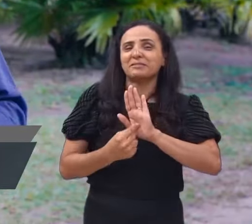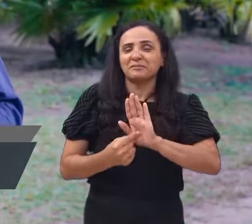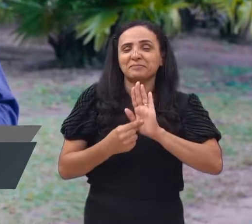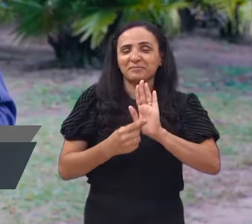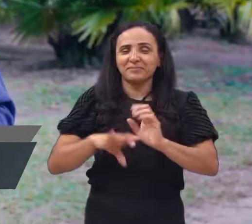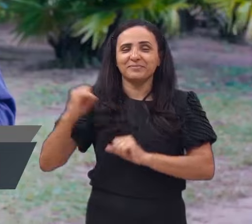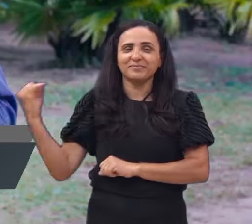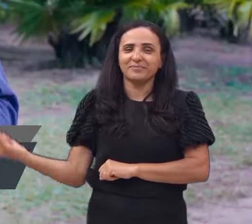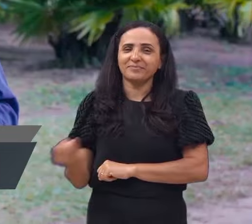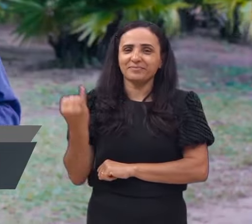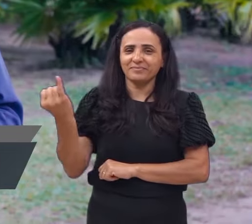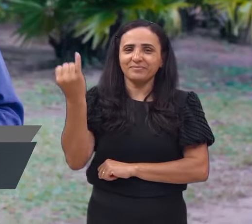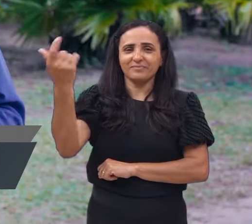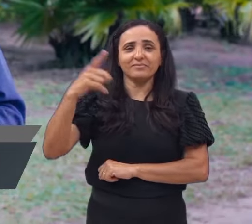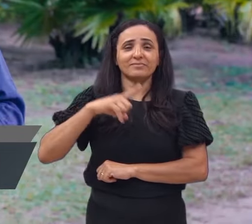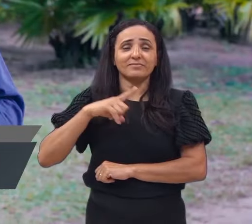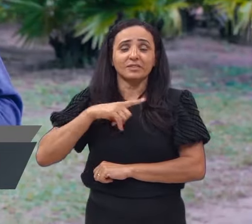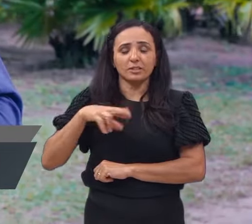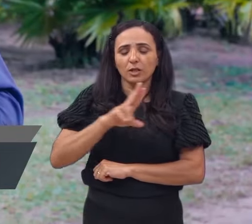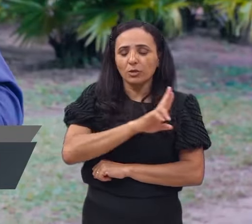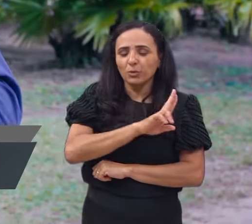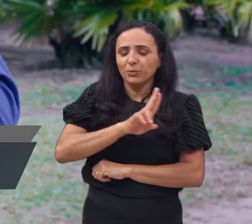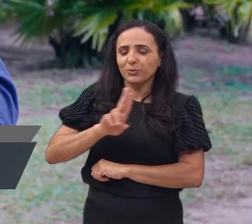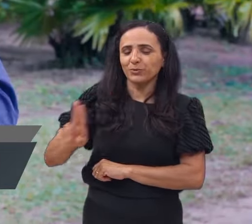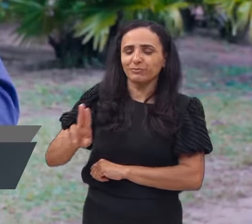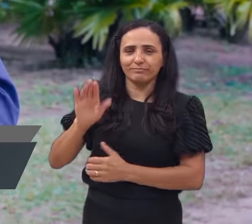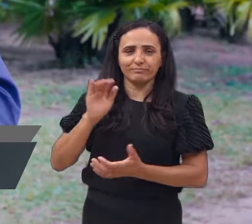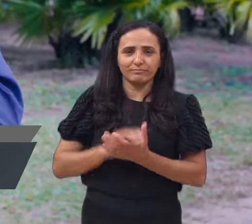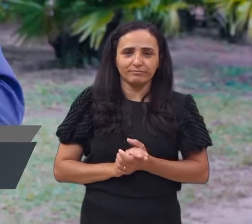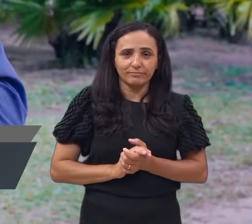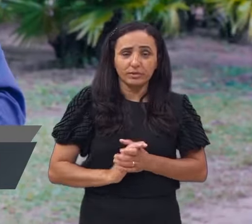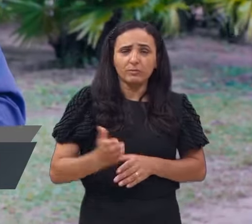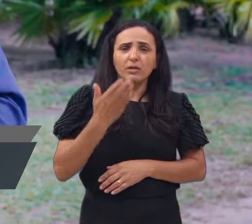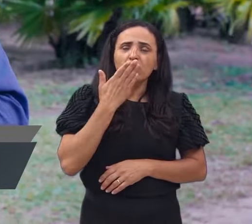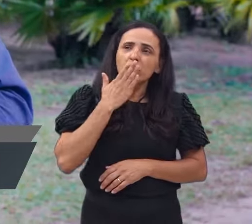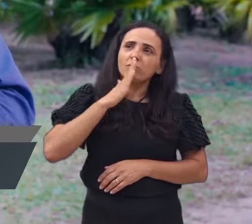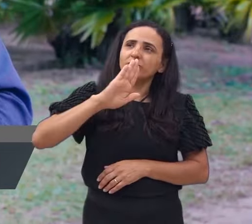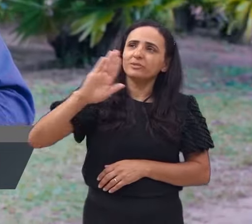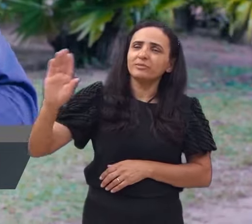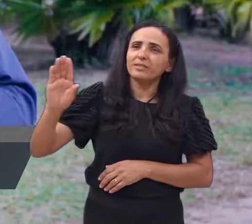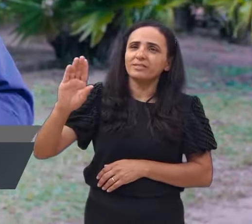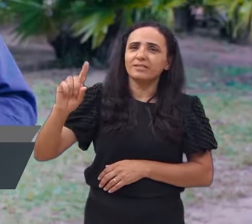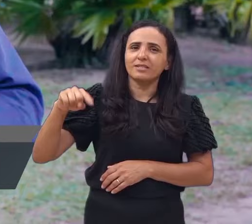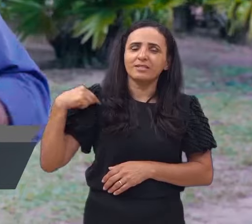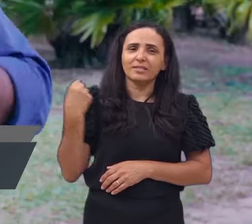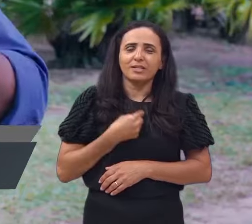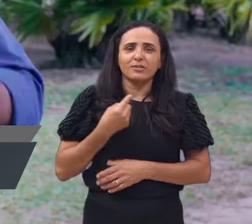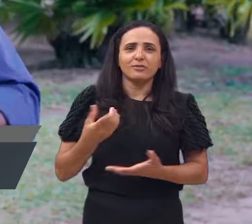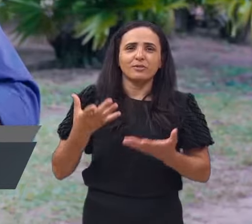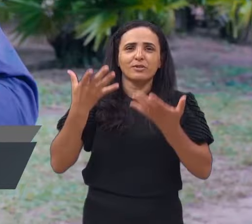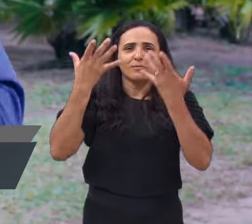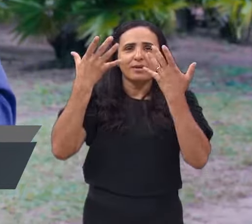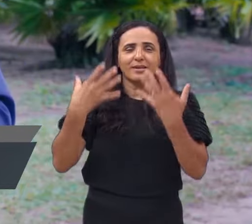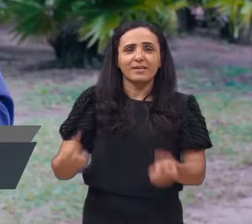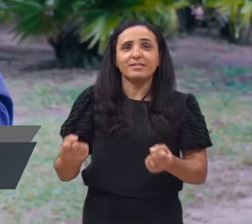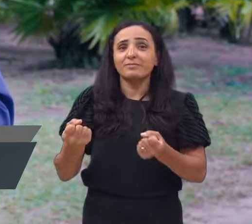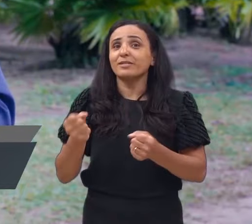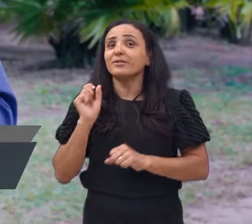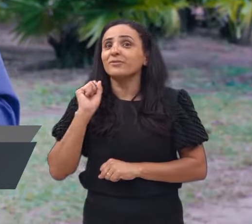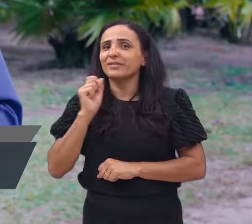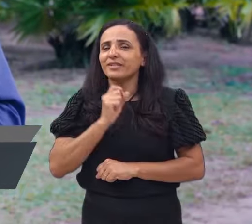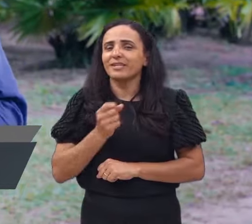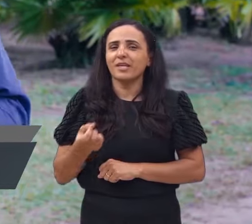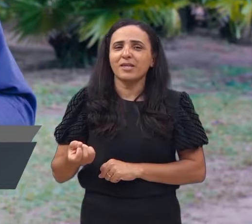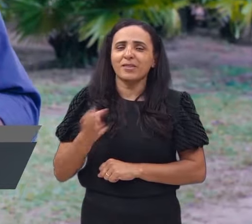ressalva essa importância, dando a todos nós uma promessa de recebermos um novo nome.